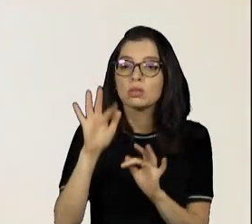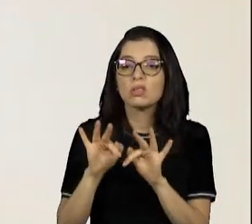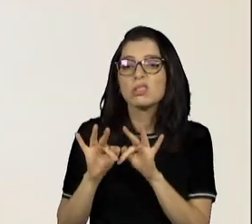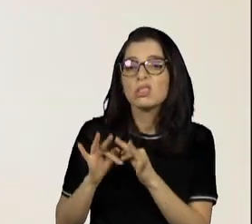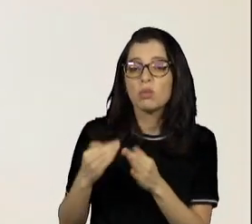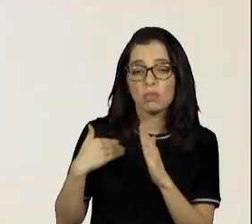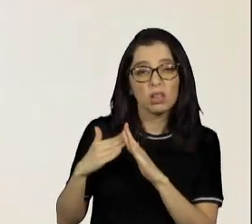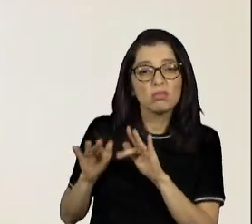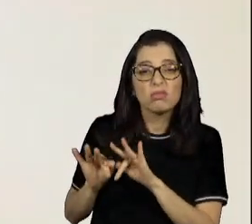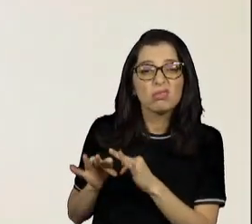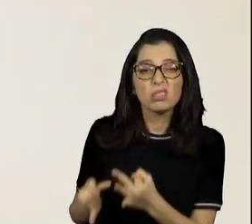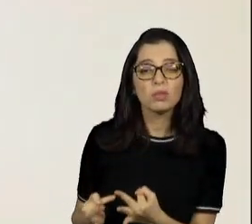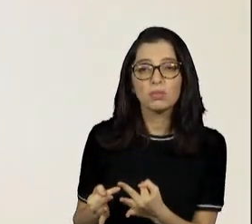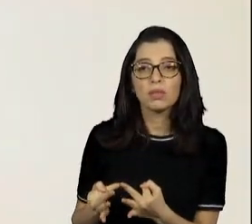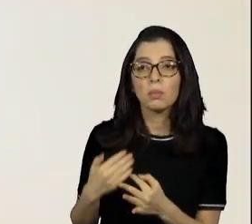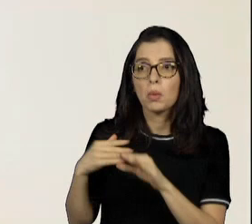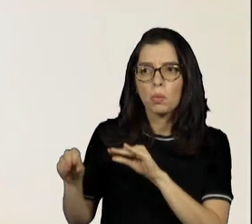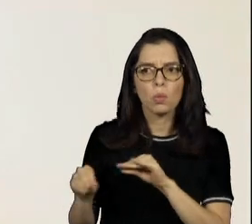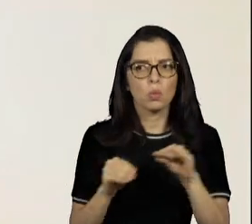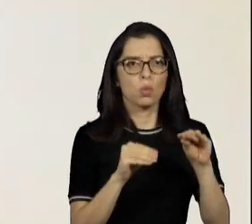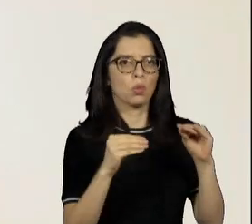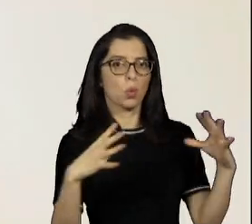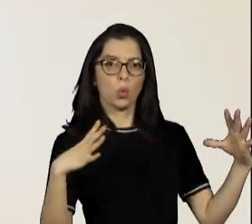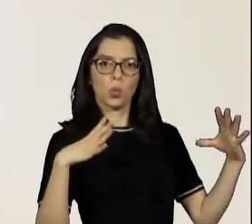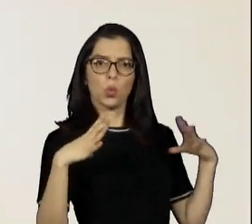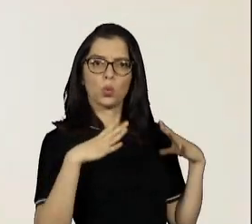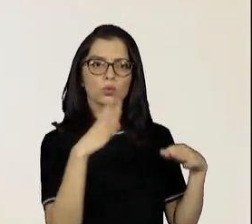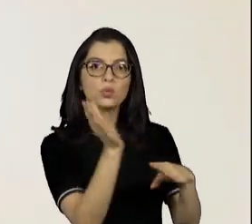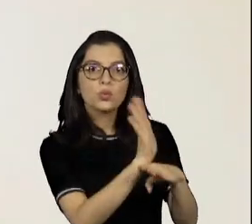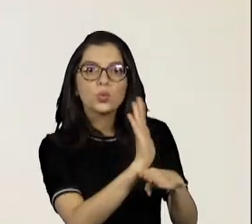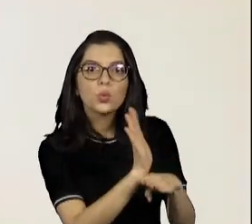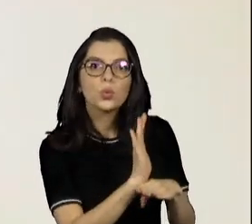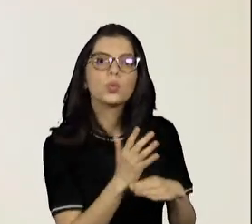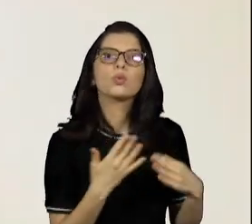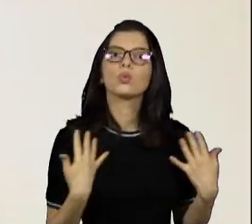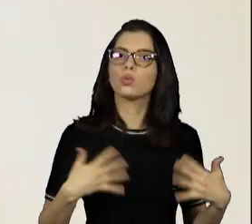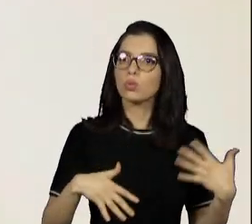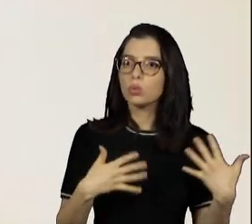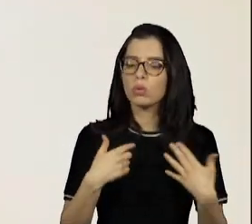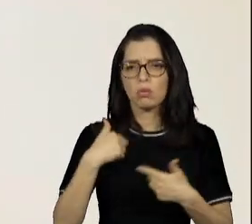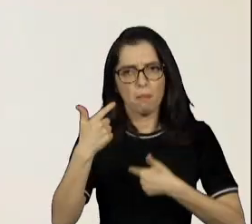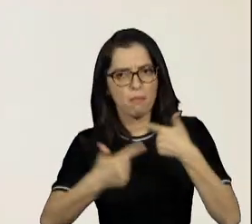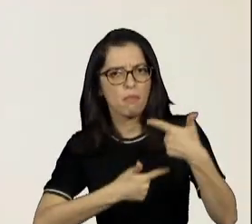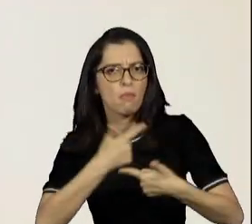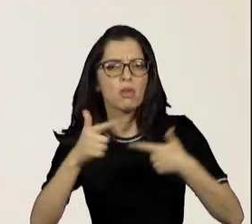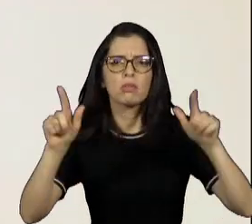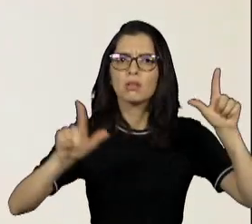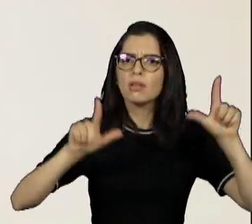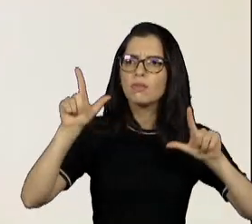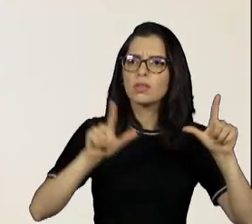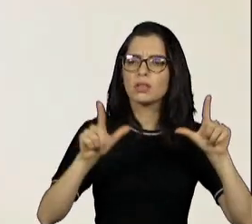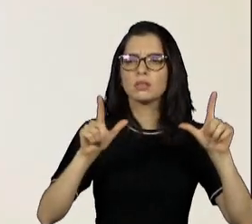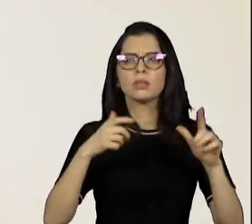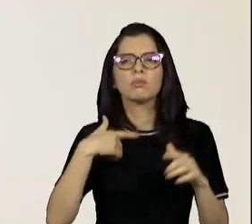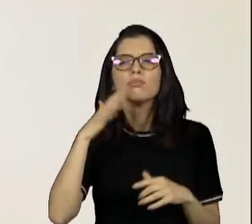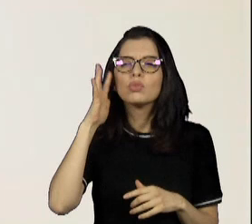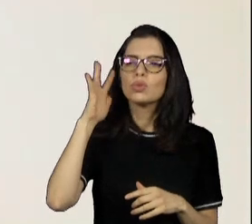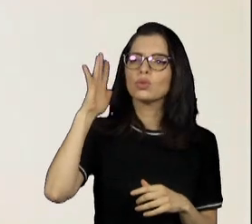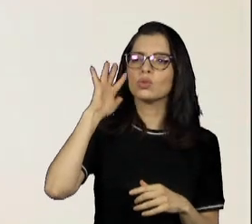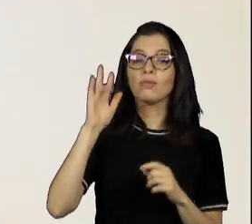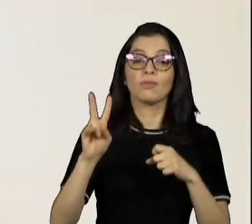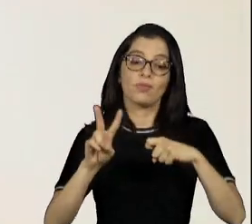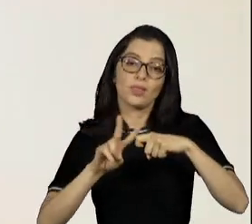imaginando em Hollywood, e depois isso aconteceu. Na realidade, trabalhar em televisão, eu imaginava ser veterinária, mas eu sonhava, assim,